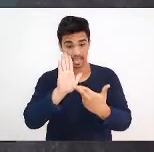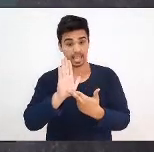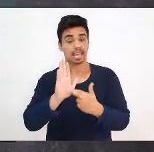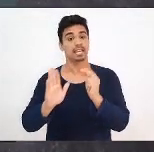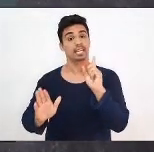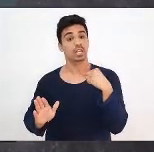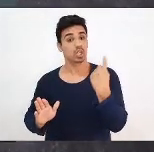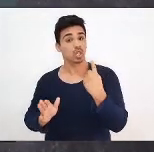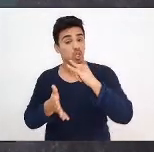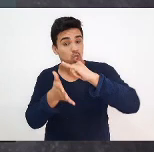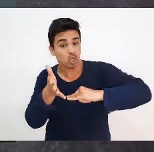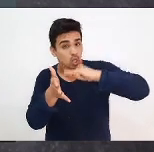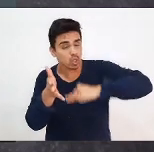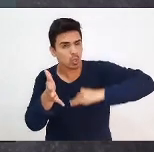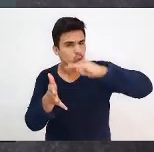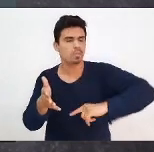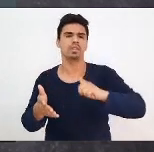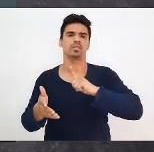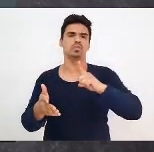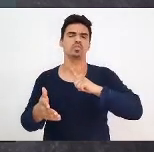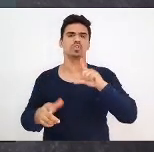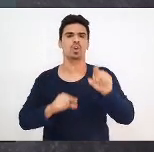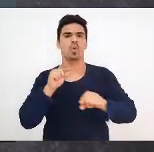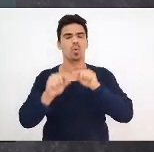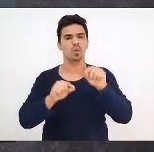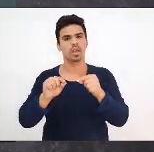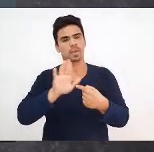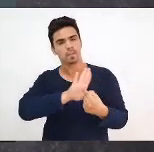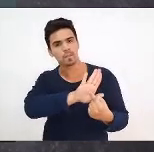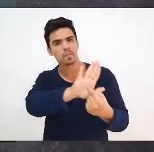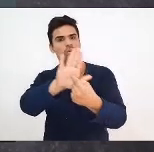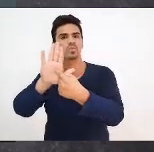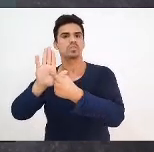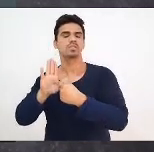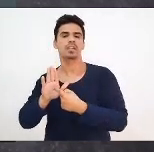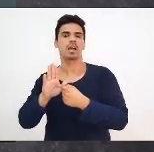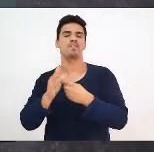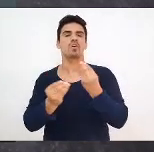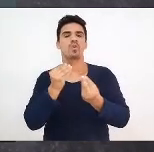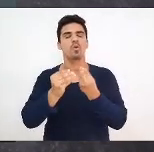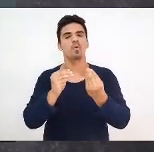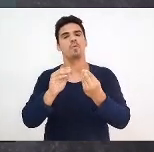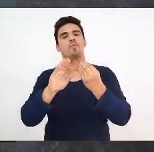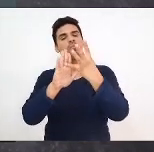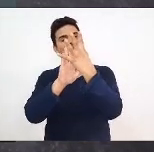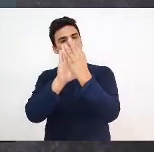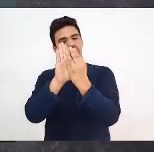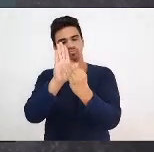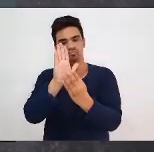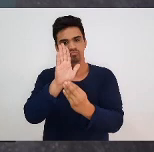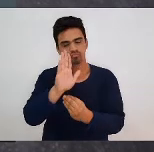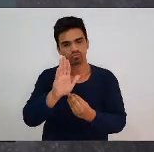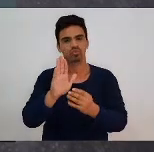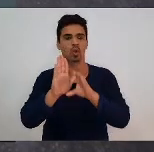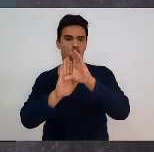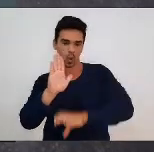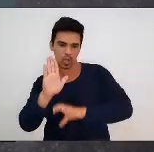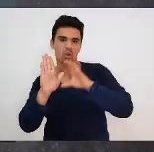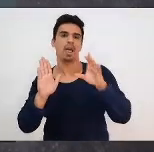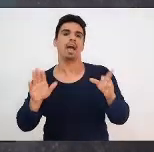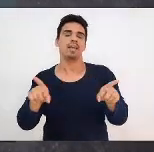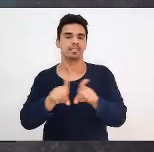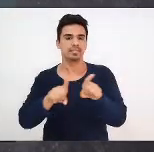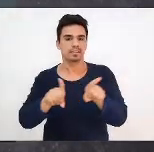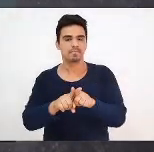trazia os princípios das diretrizes curriculares, trazia os argumentos em